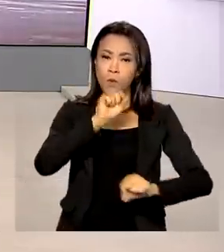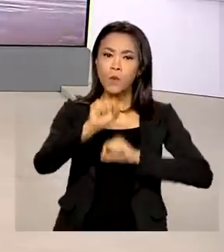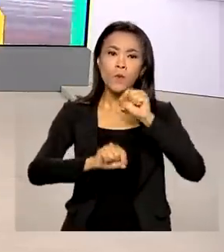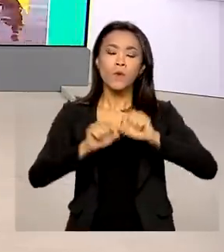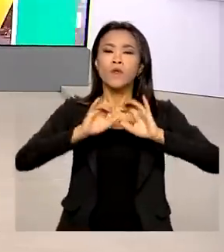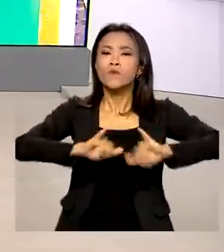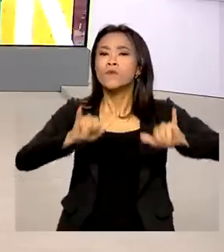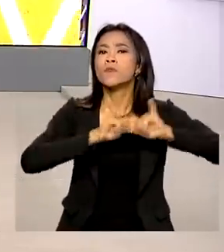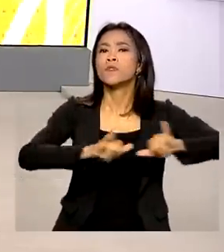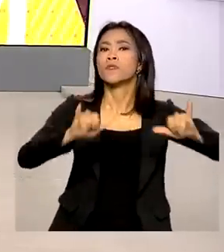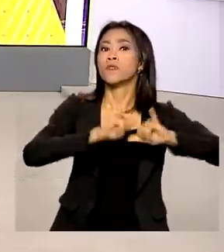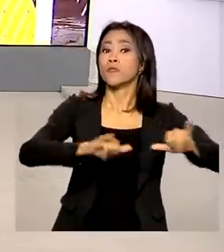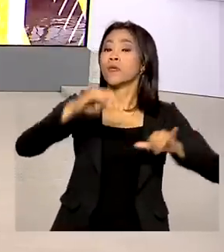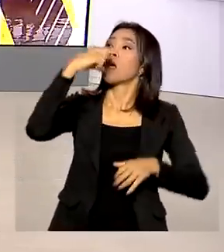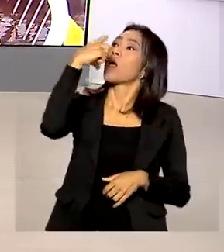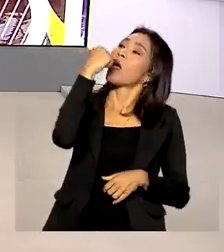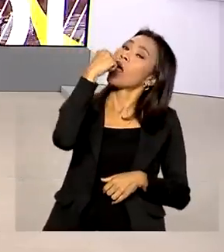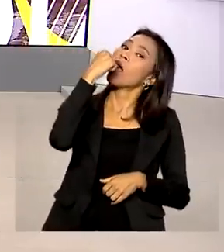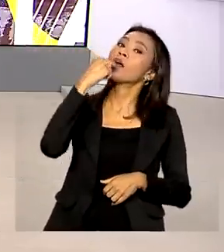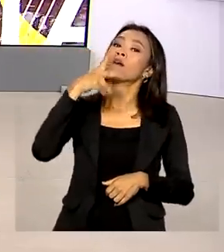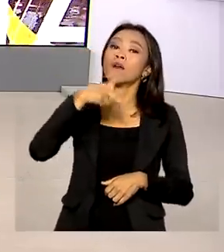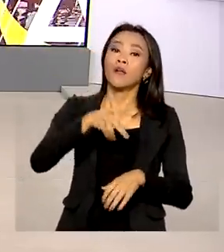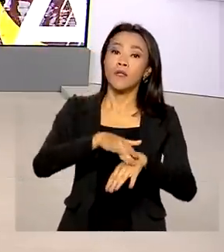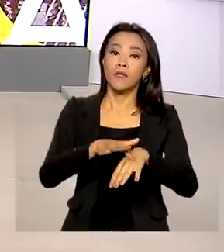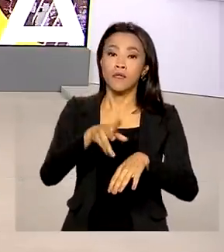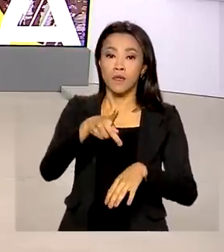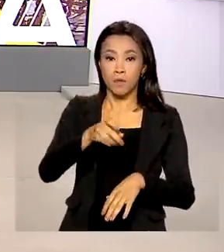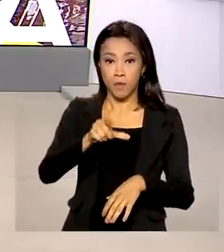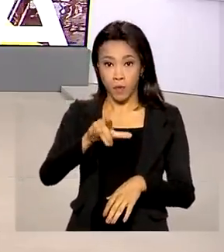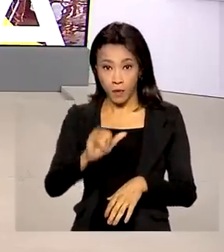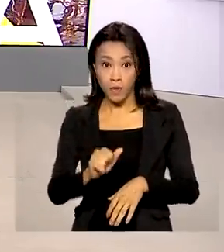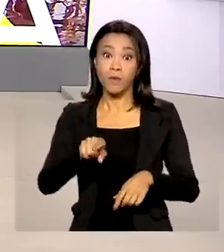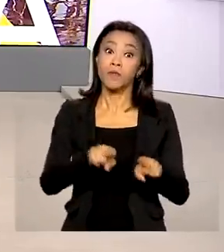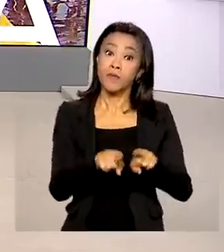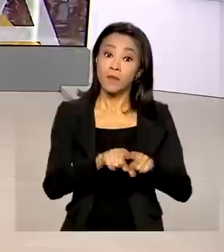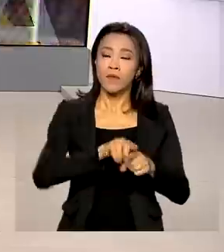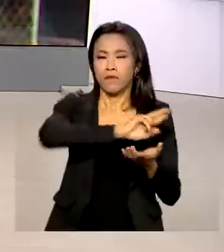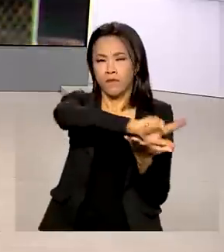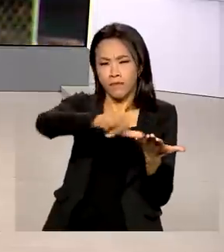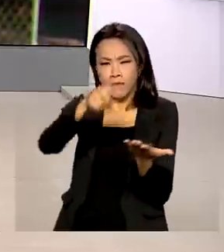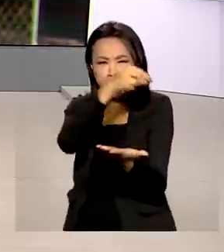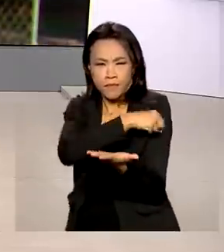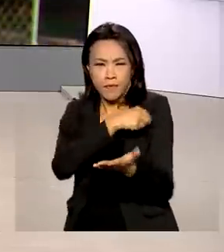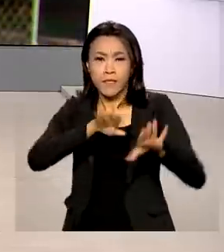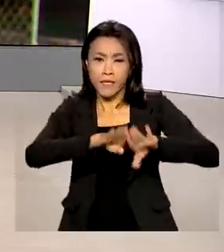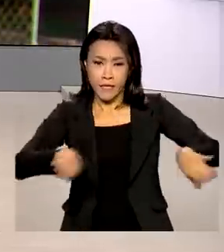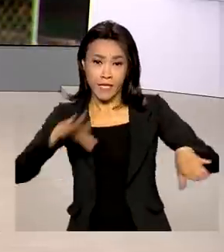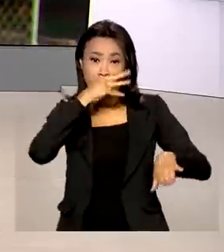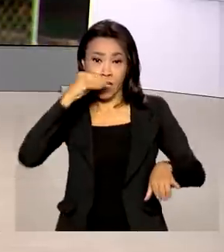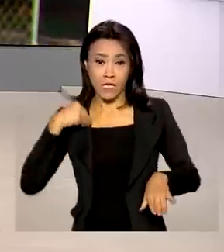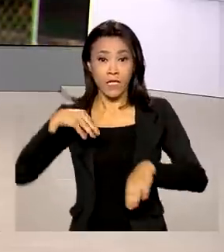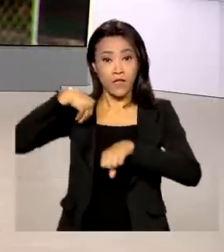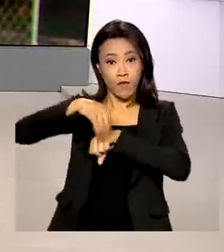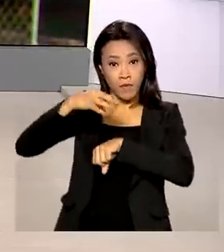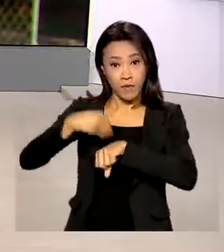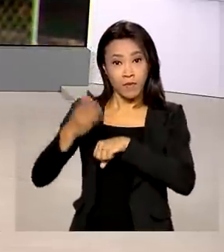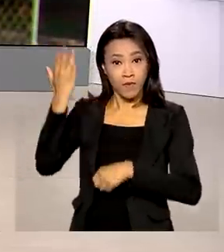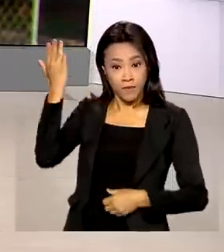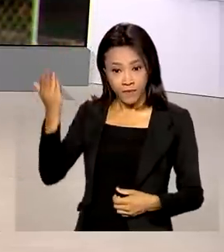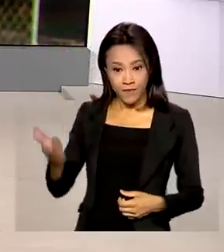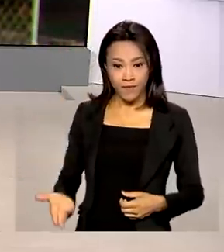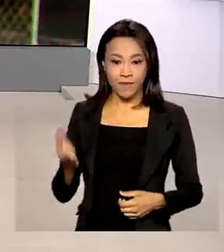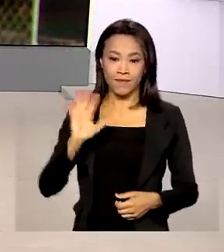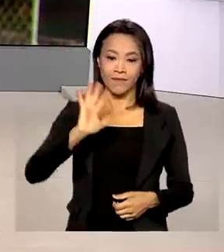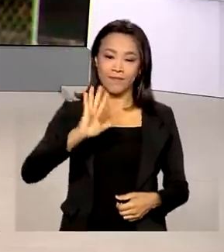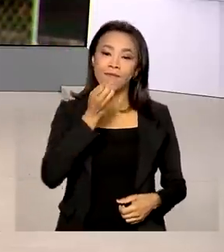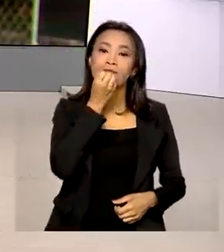polio e também de multivacinação em crianças e adolescentes. O repórter Glauco de Queiroz traz ao vivo pra gente as informações. Oi, Glauco,